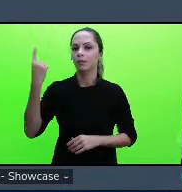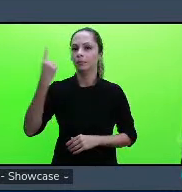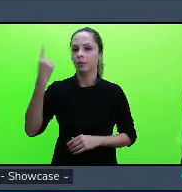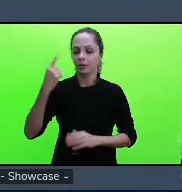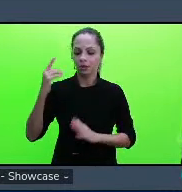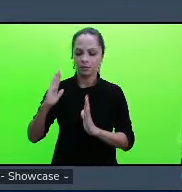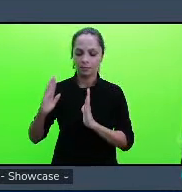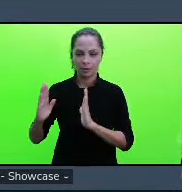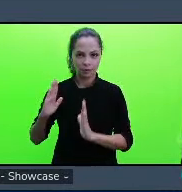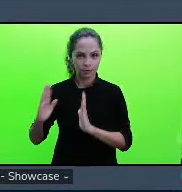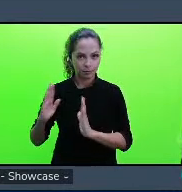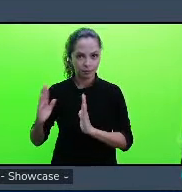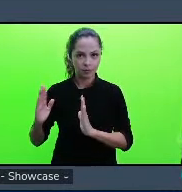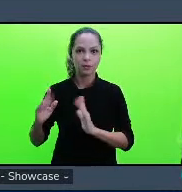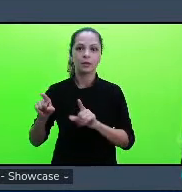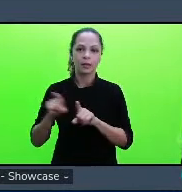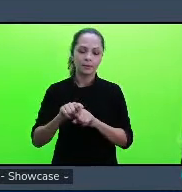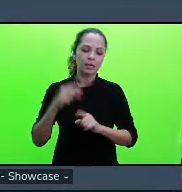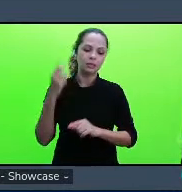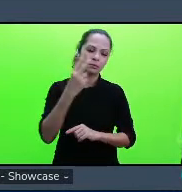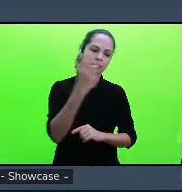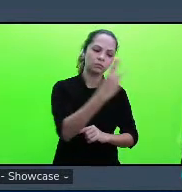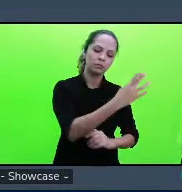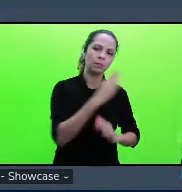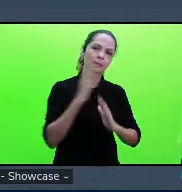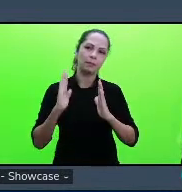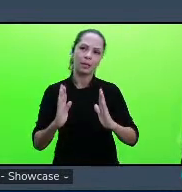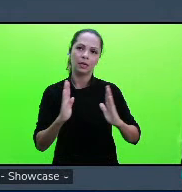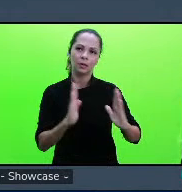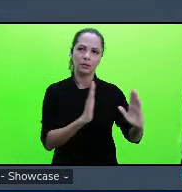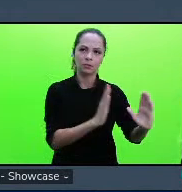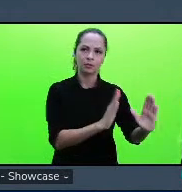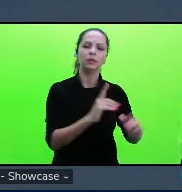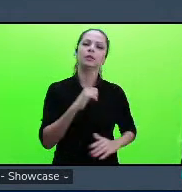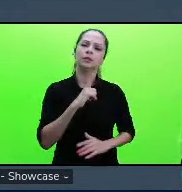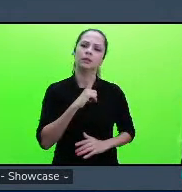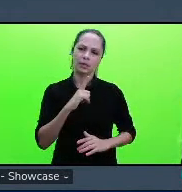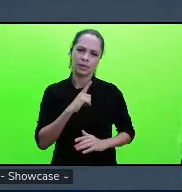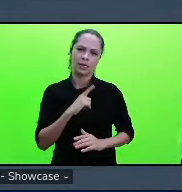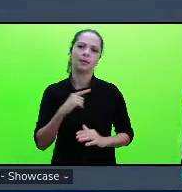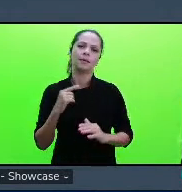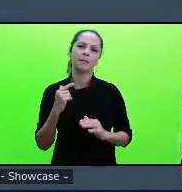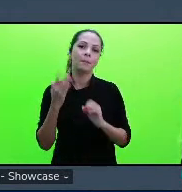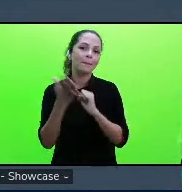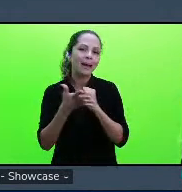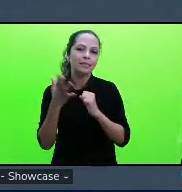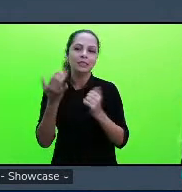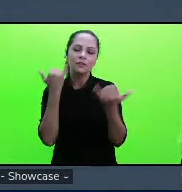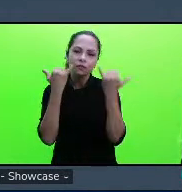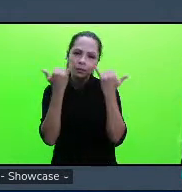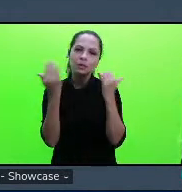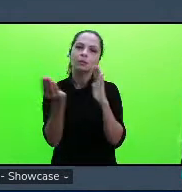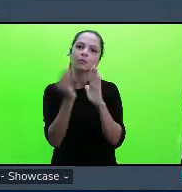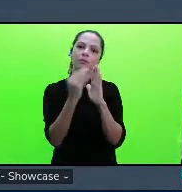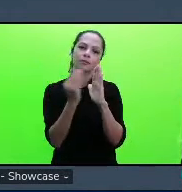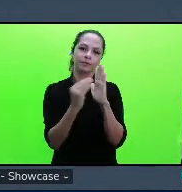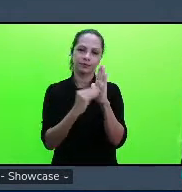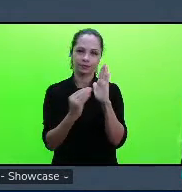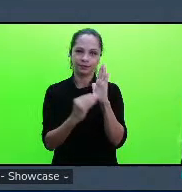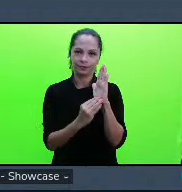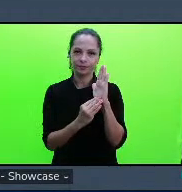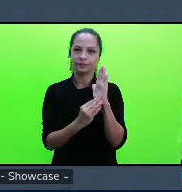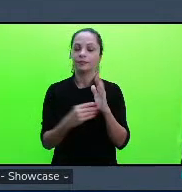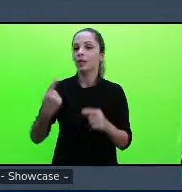de todos os outros períodos seguintes então a gente já teve uma base sobre isso de como de quando os alunos estavam no